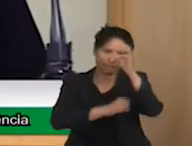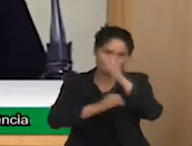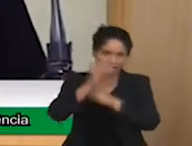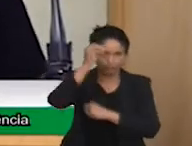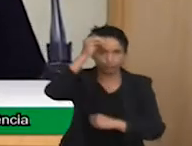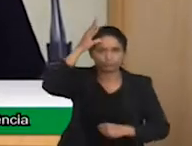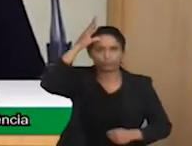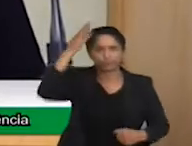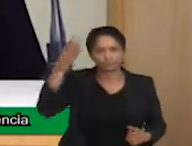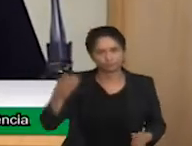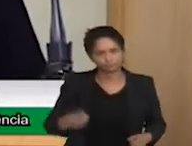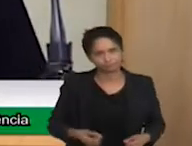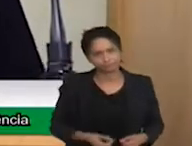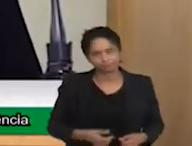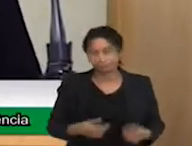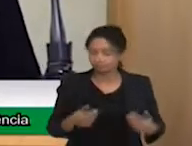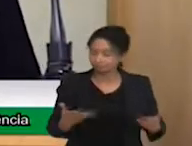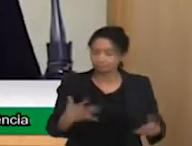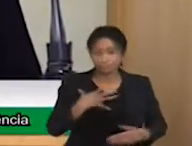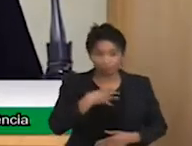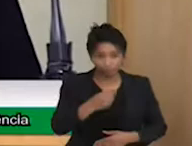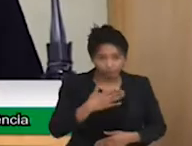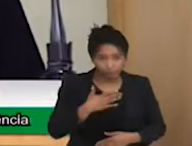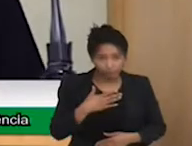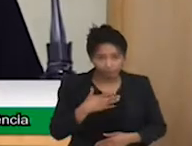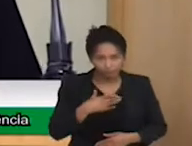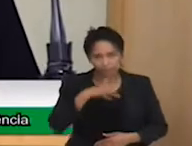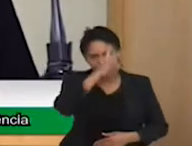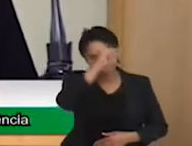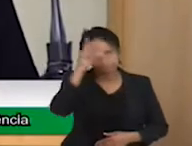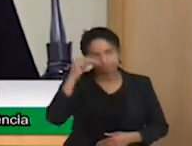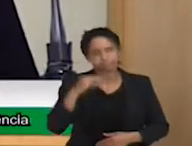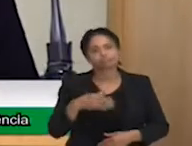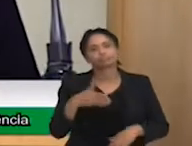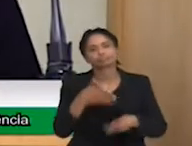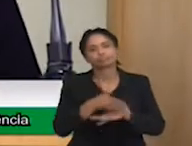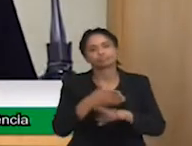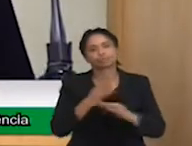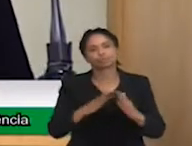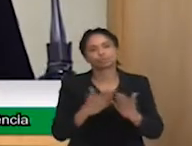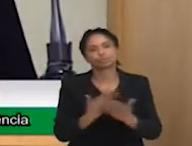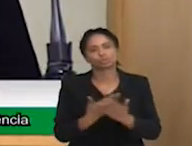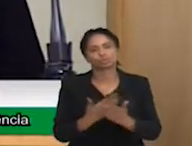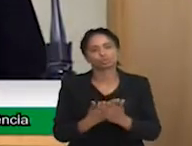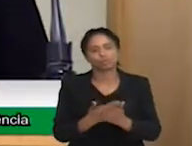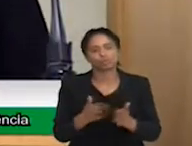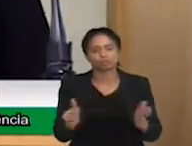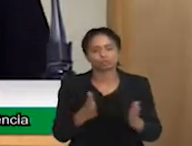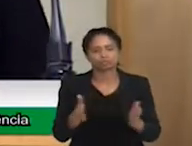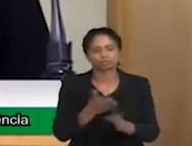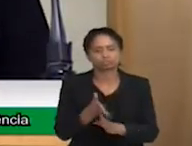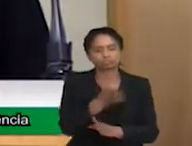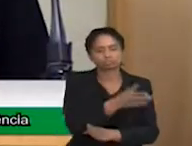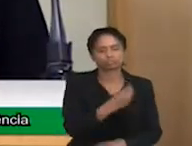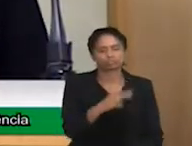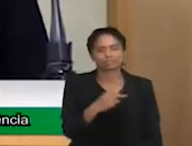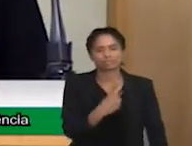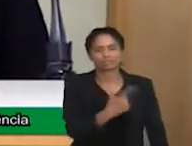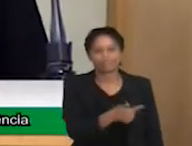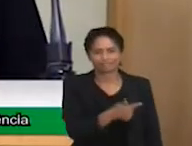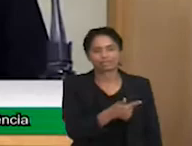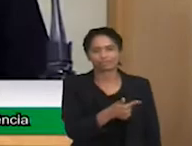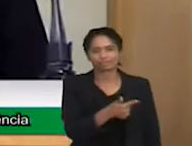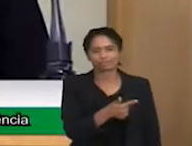meu filho está na rede municipal desde 2017, hoje, no quinto ano do ensino fundamental. Ele ainda não